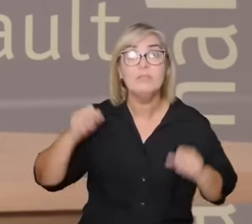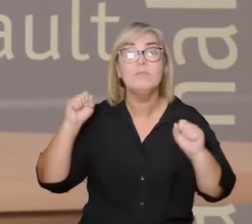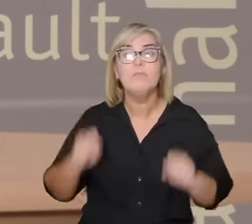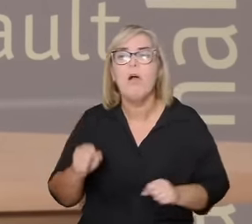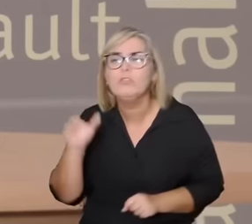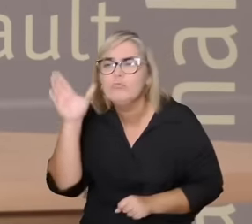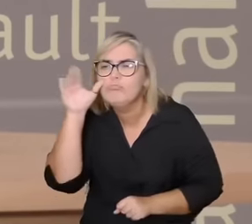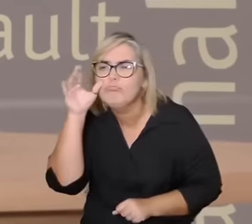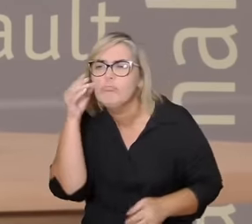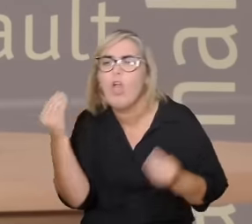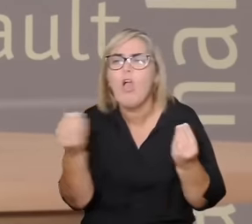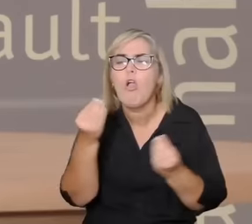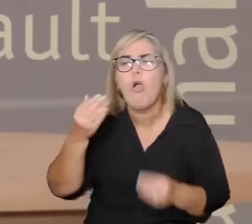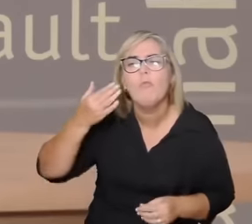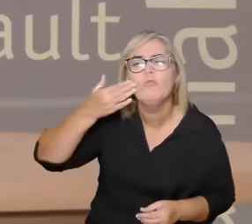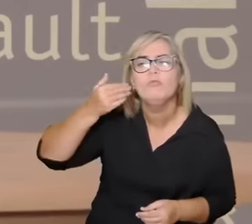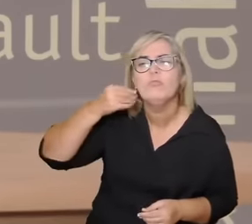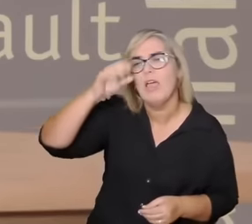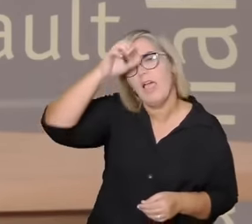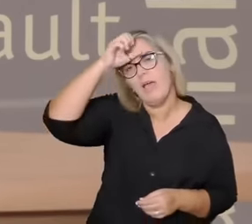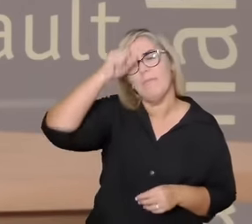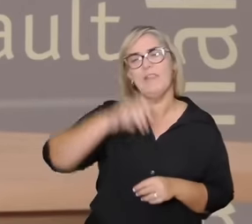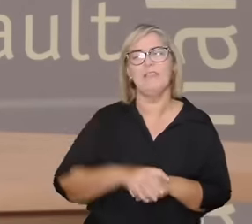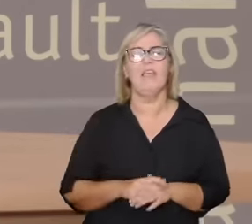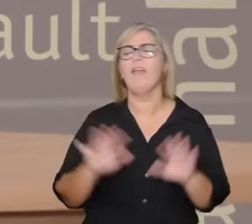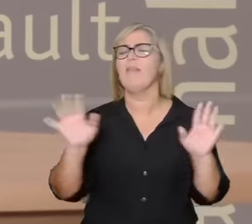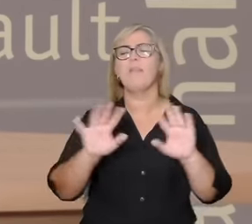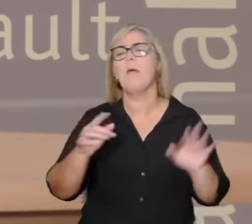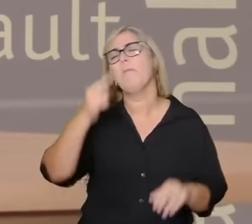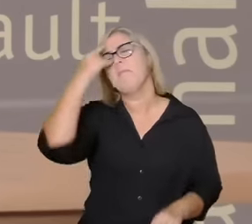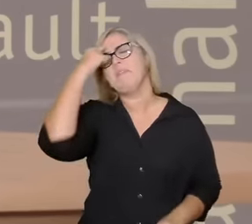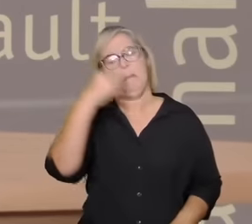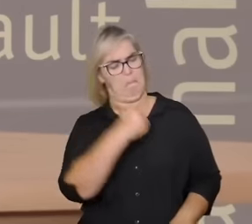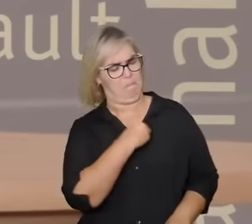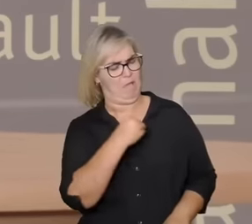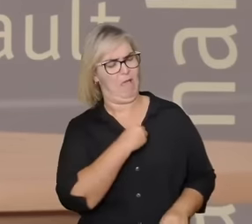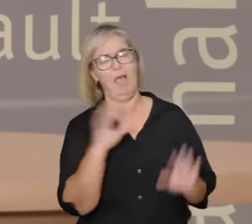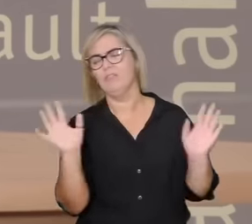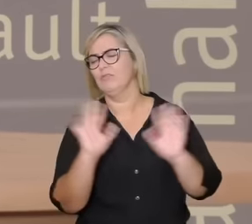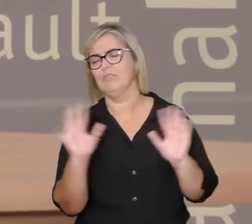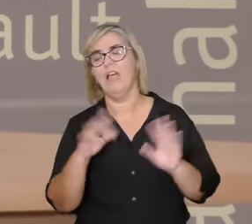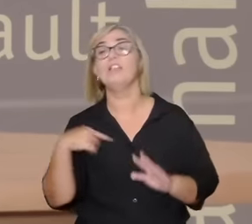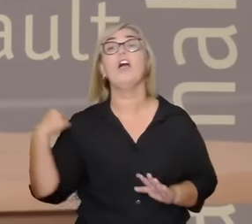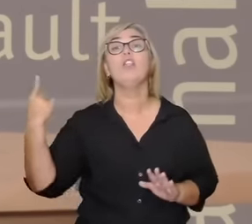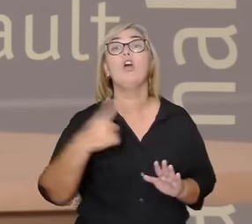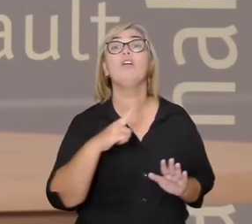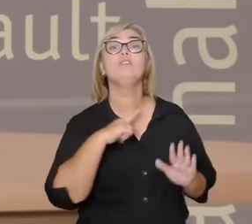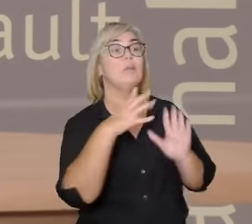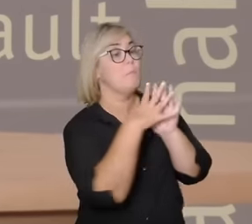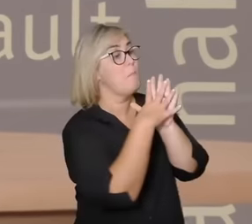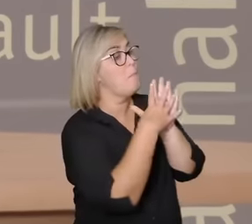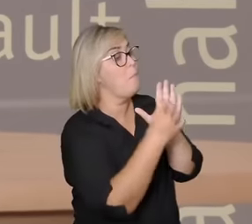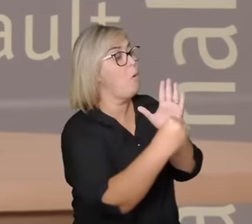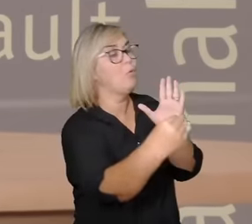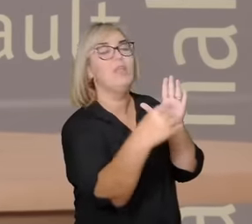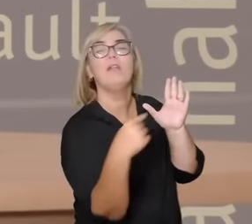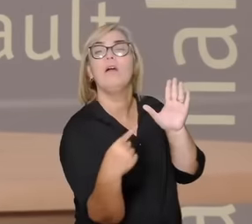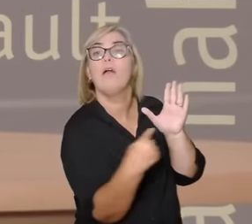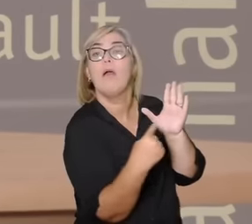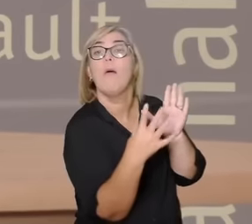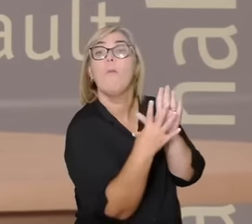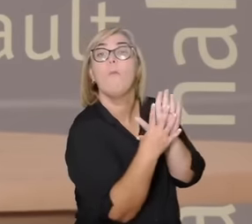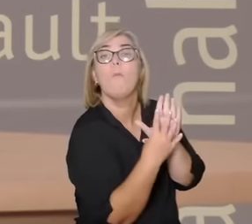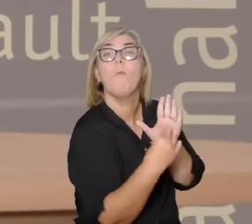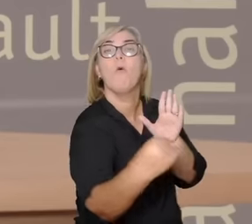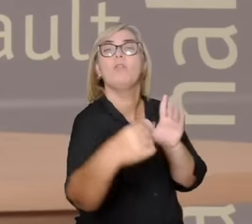mais interessantes não por uma fantasia do paraíso mas eles possam ser modelos reais imanentes para que a gente não o